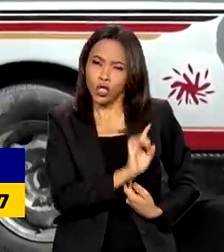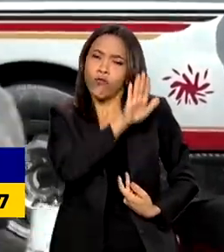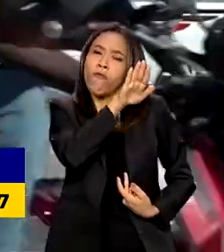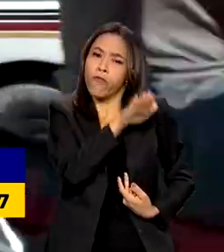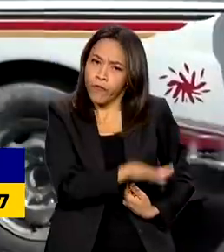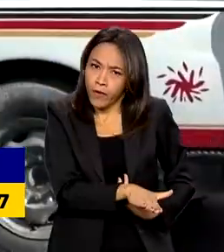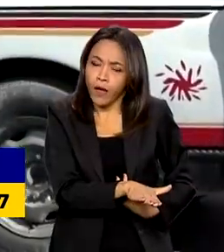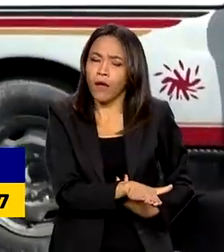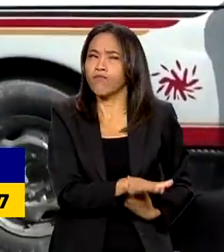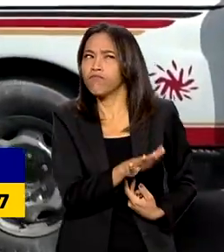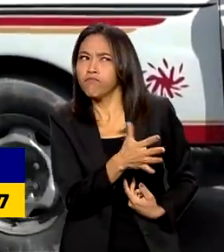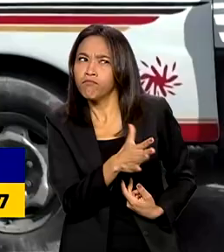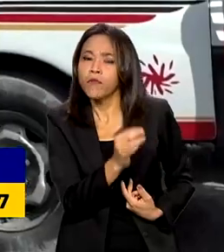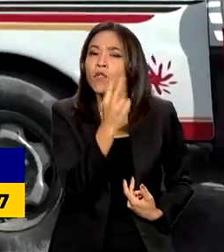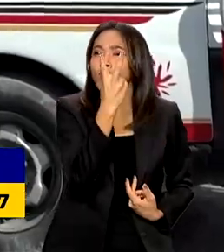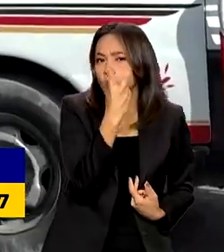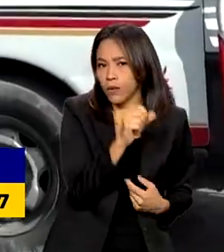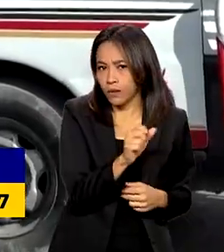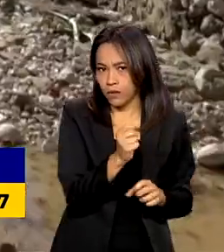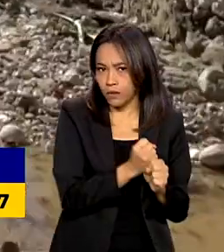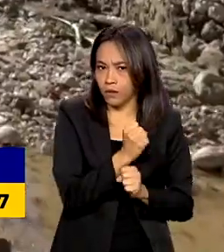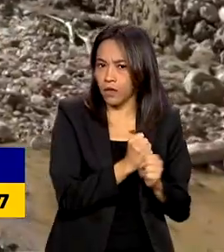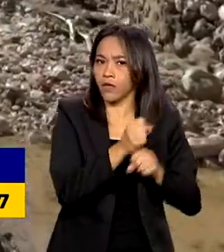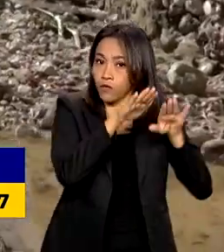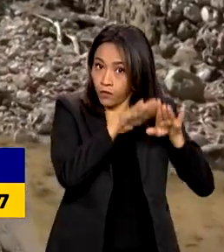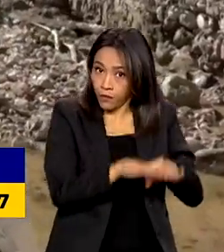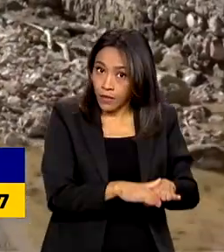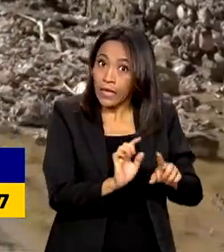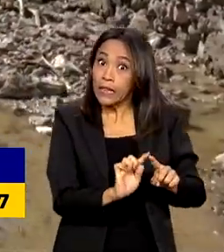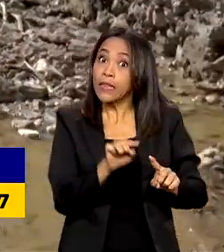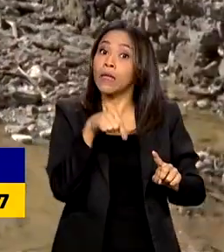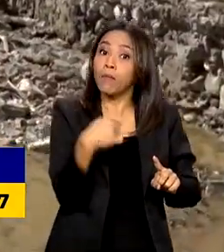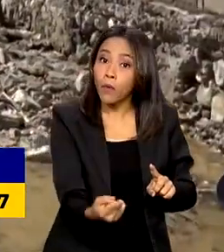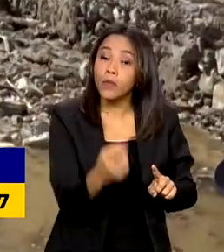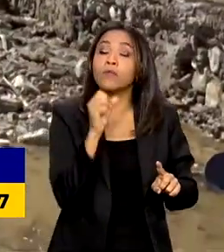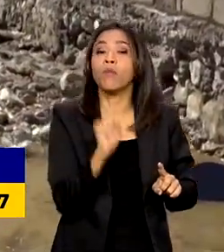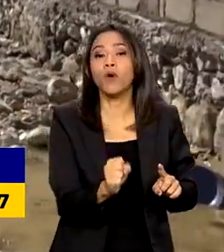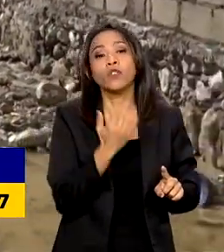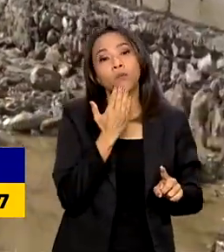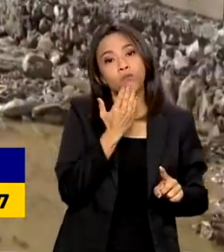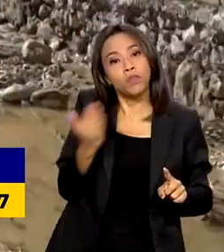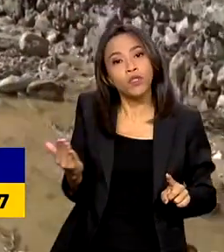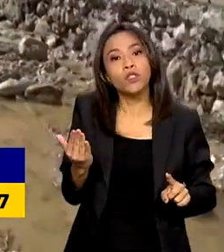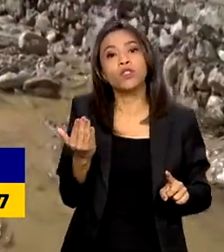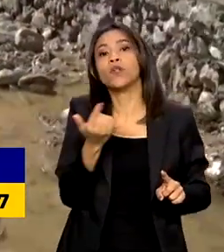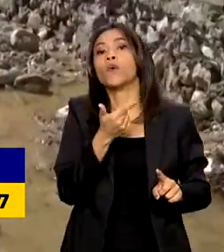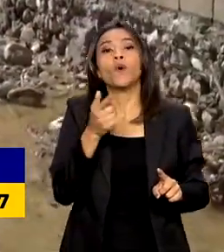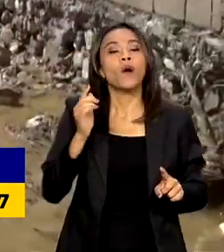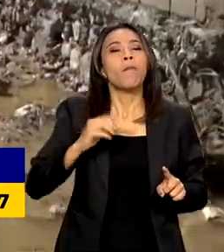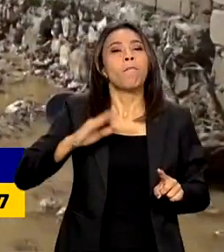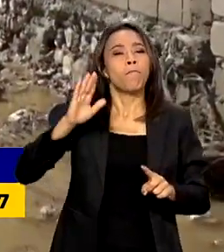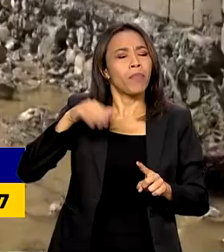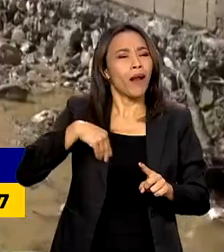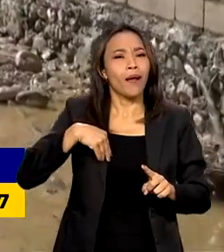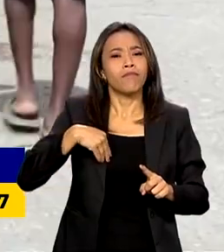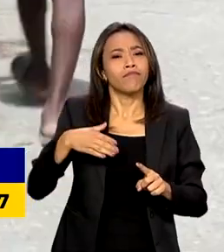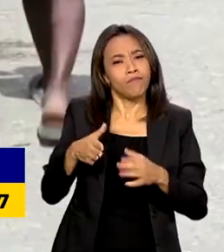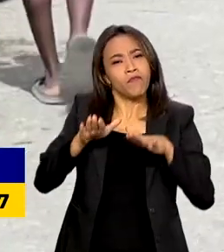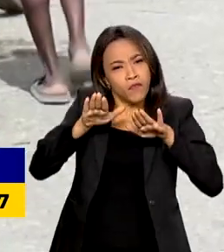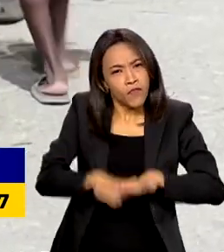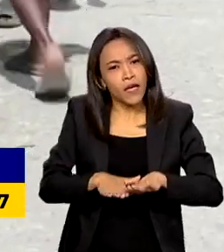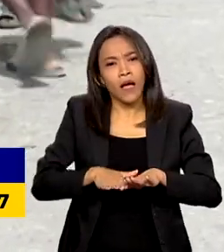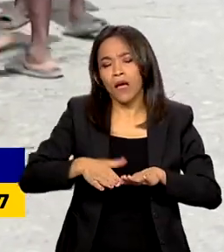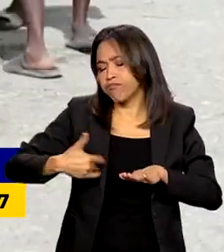por pelo menos dois anos no país. Depois disso, podem converter a autorização para outra de tempo indeterminado,